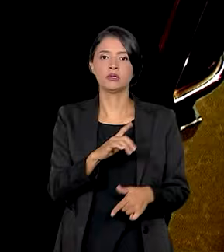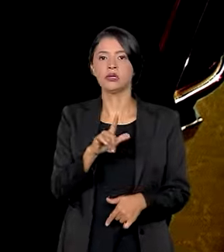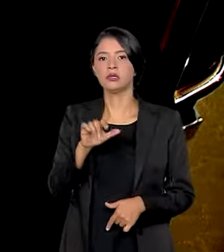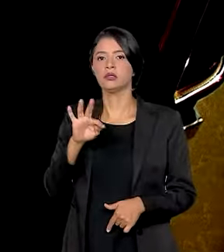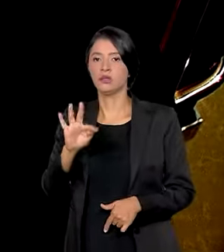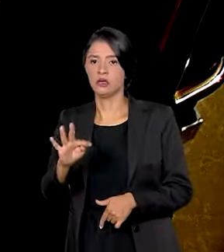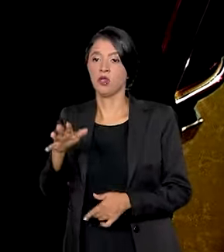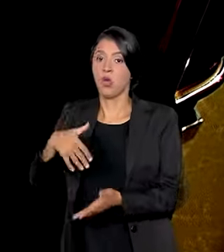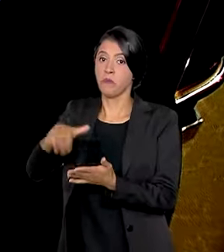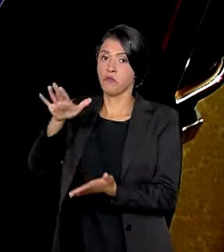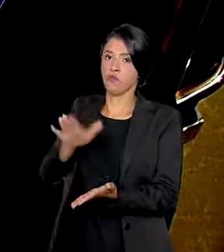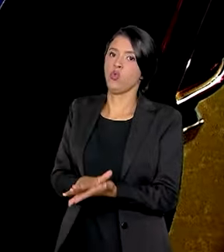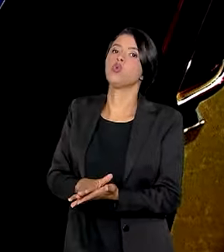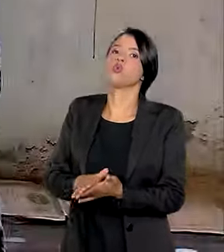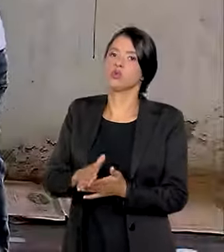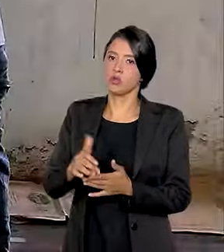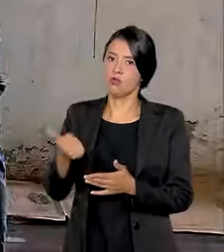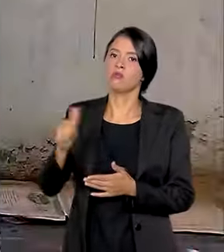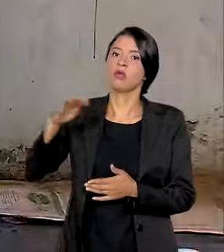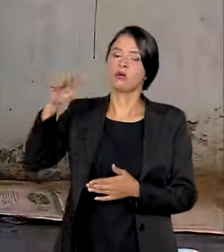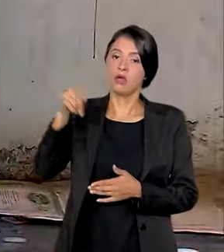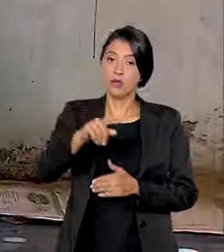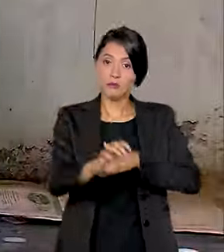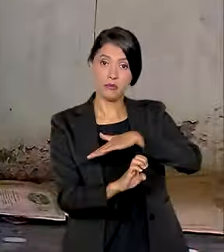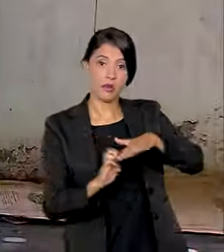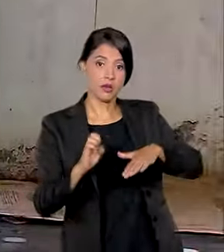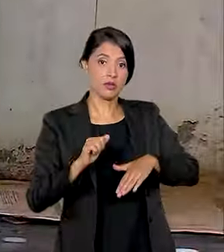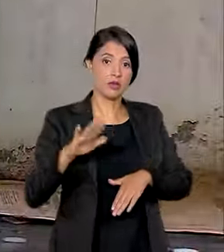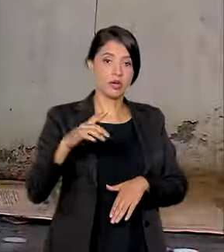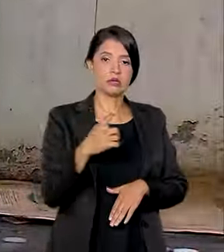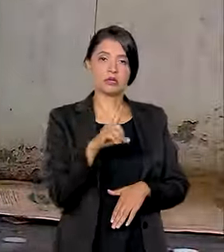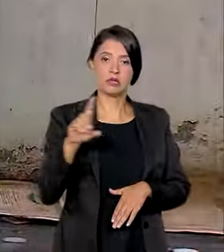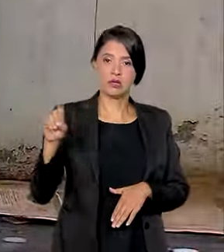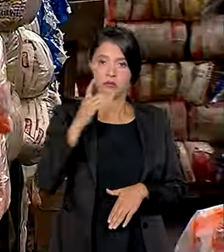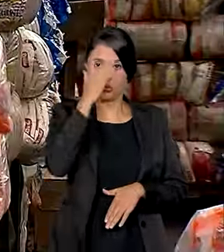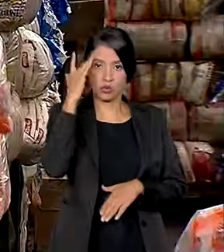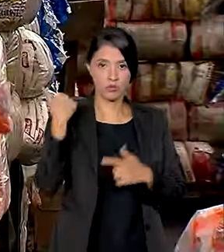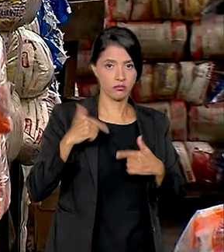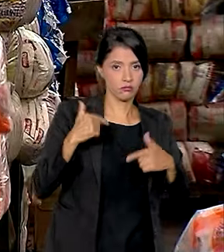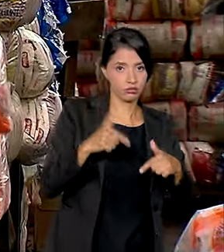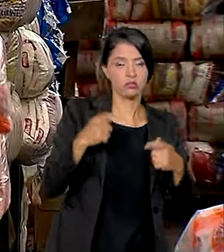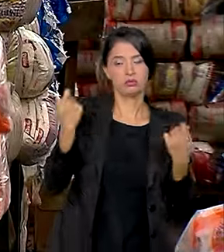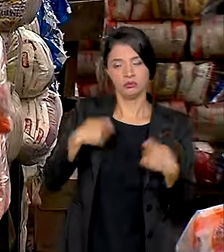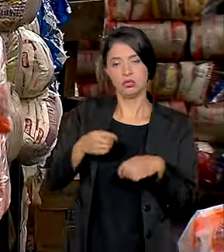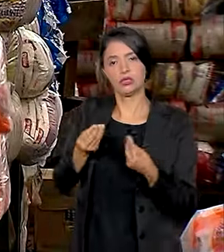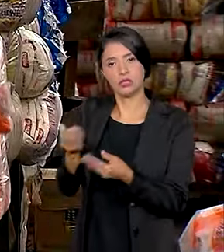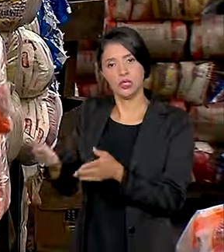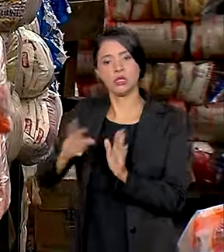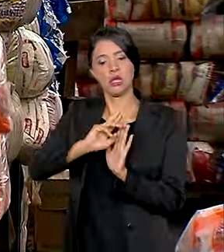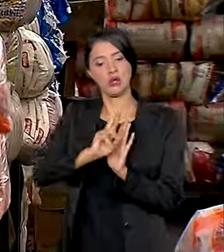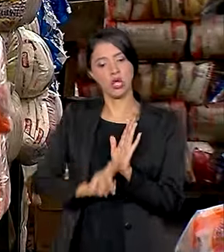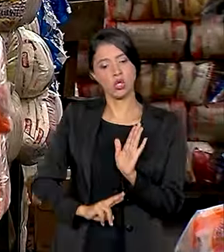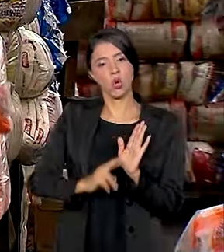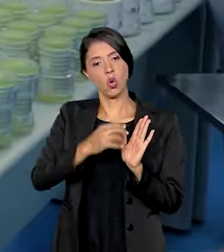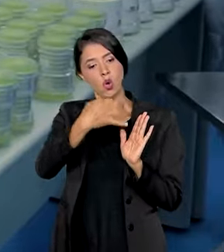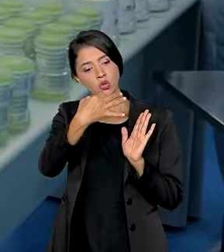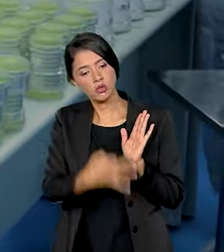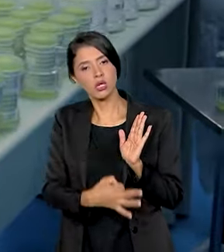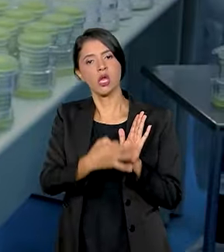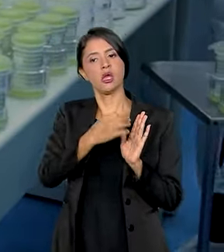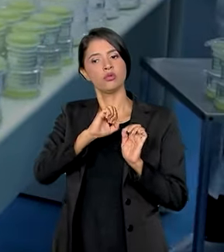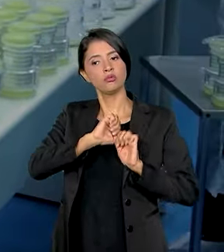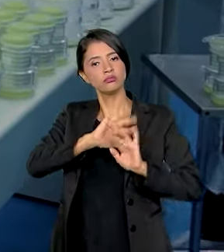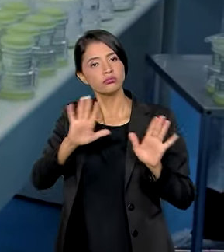trouxeram multas mais pesadas. As empresas com mais de 100 funcionários vão ter que fornecer relatórios de